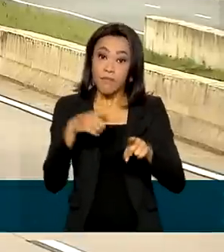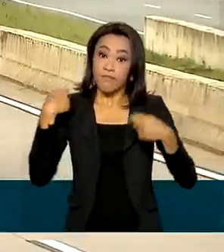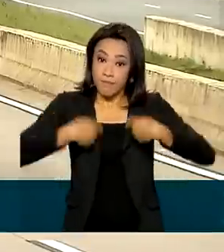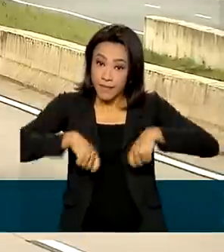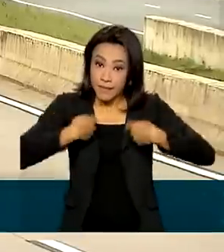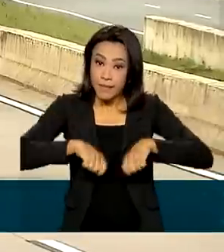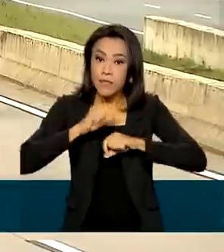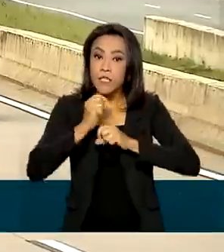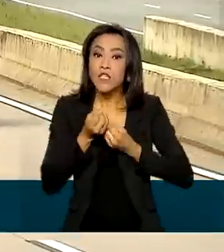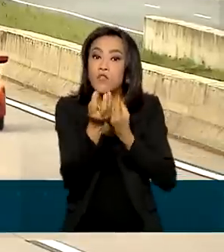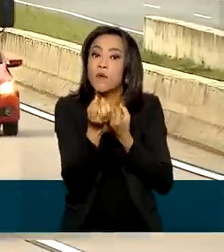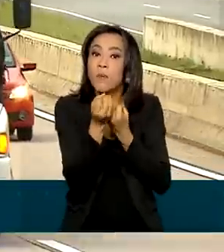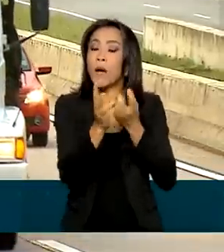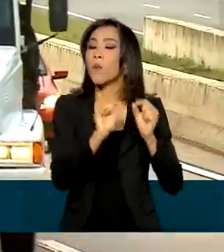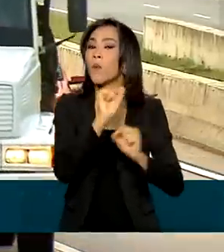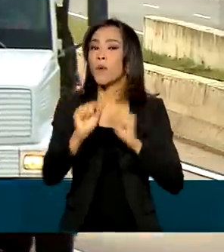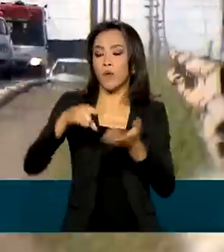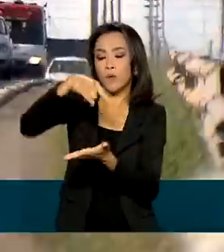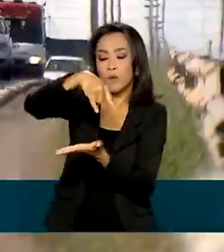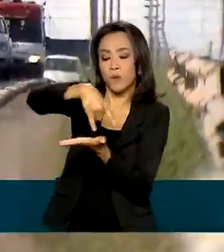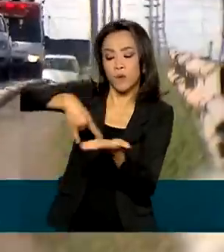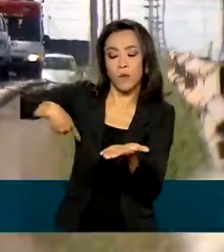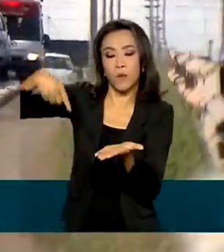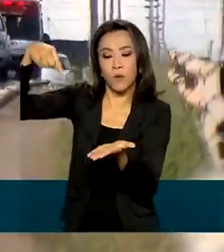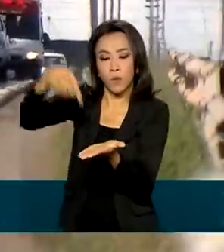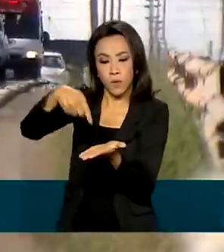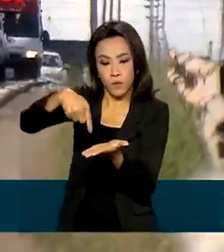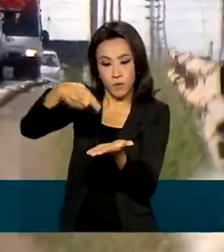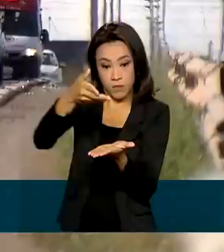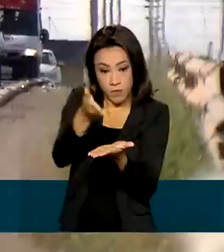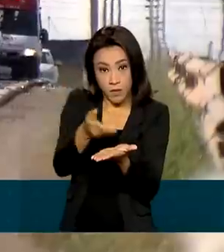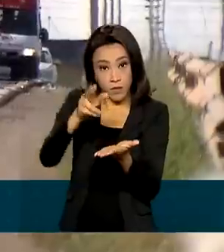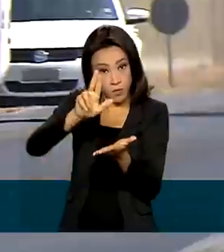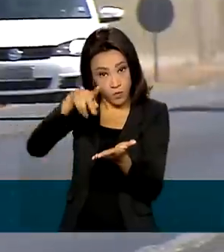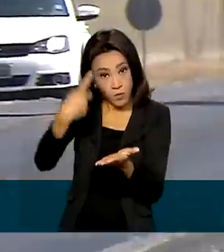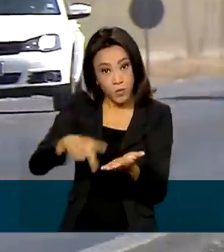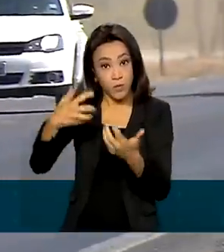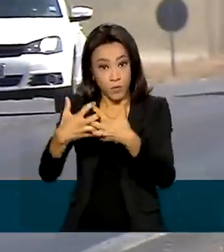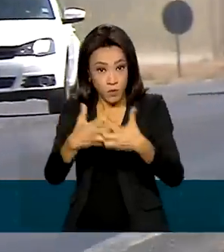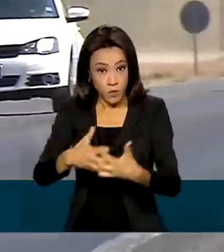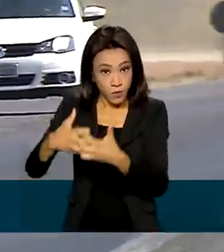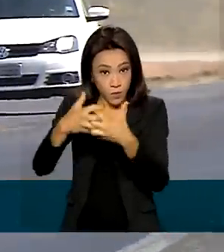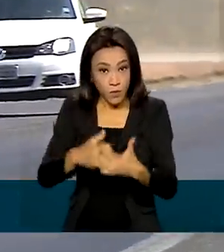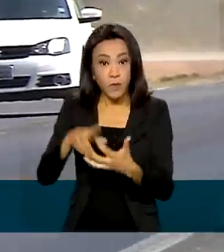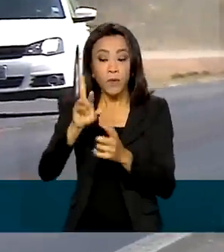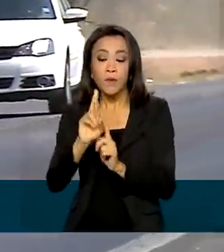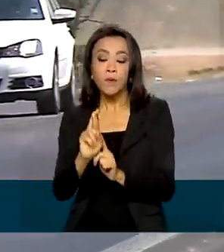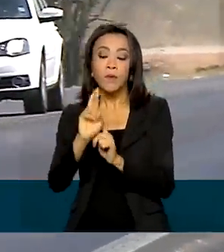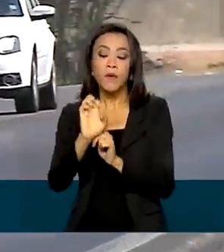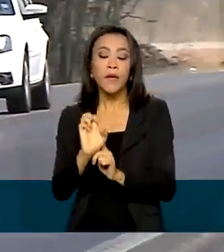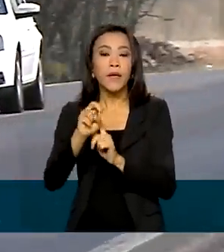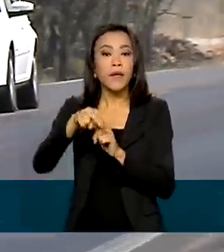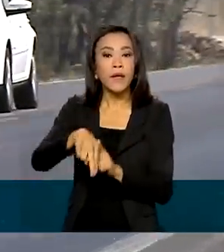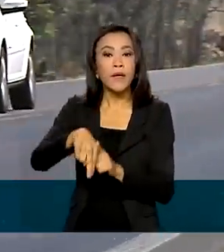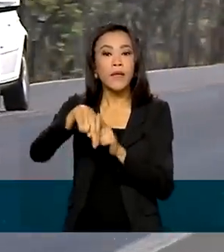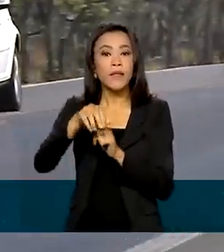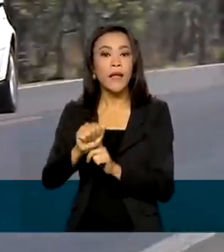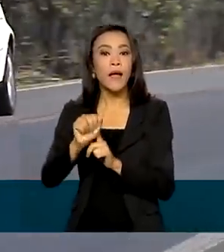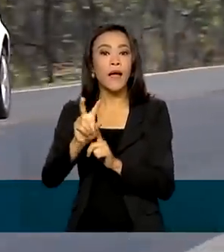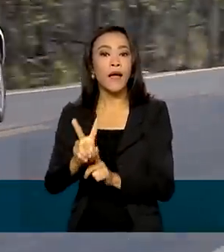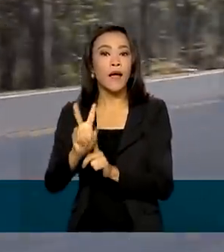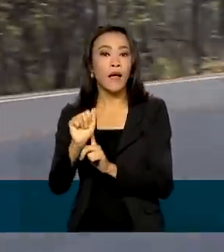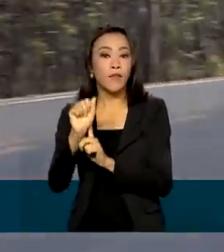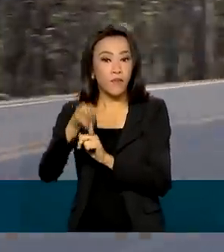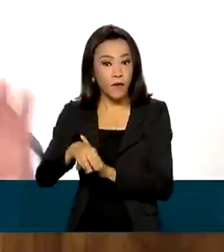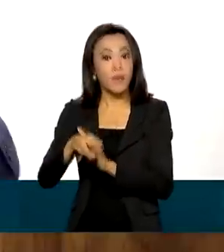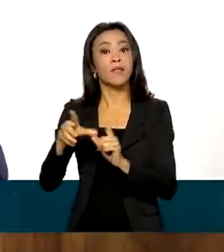necessário informar o Registro Nacional de Veículos Automotores, o RENAVAN, dos veículos cadastrados junto à